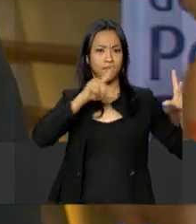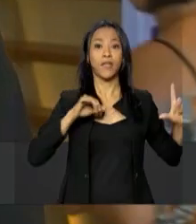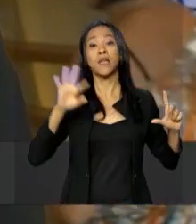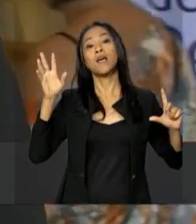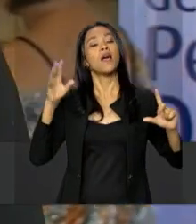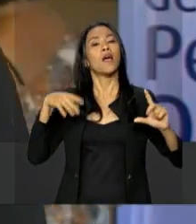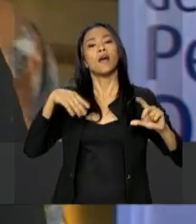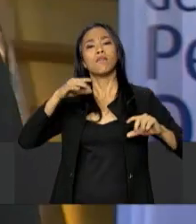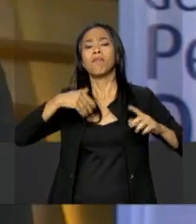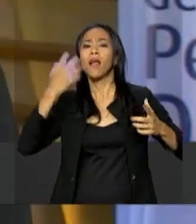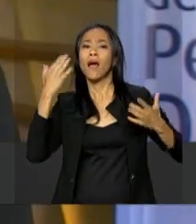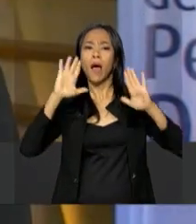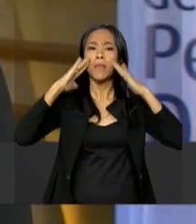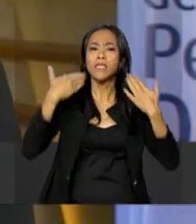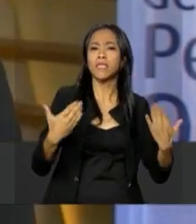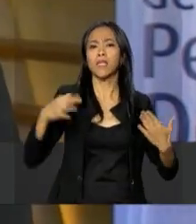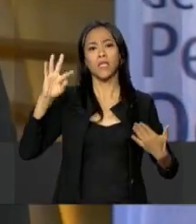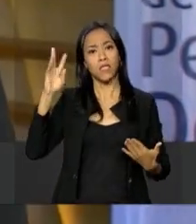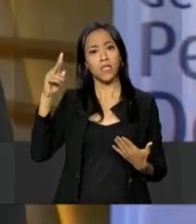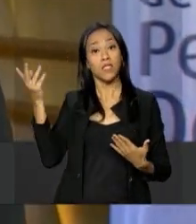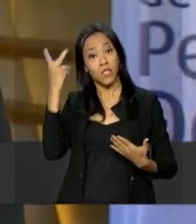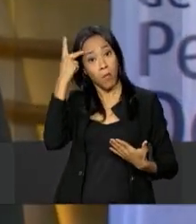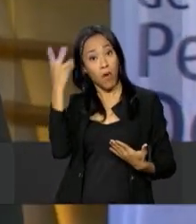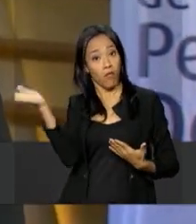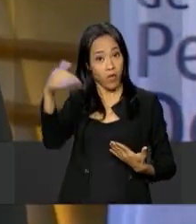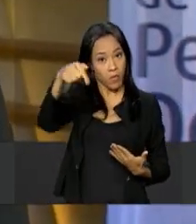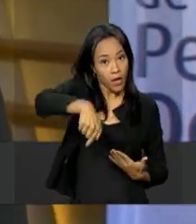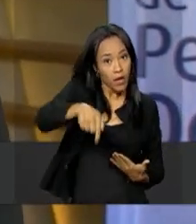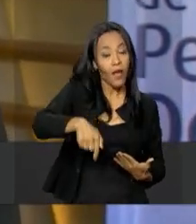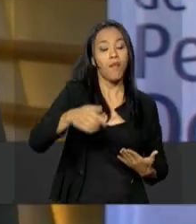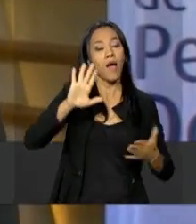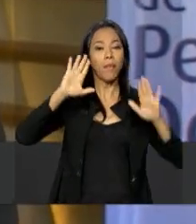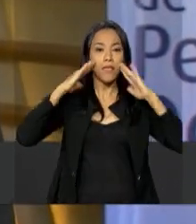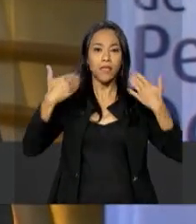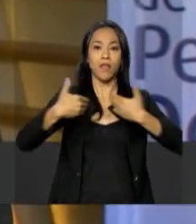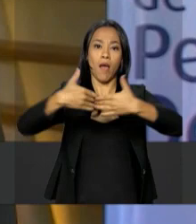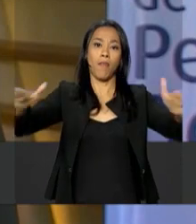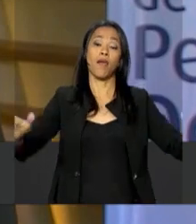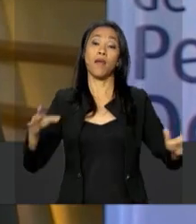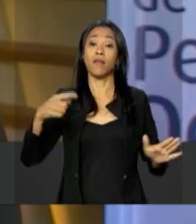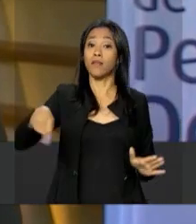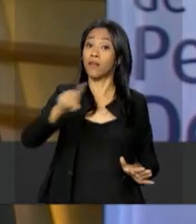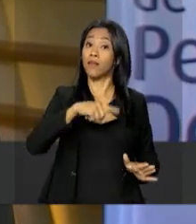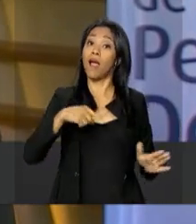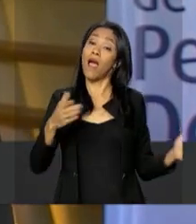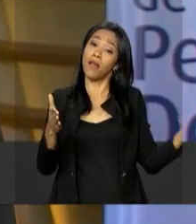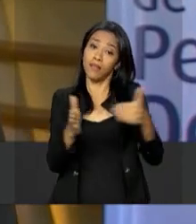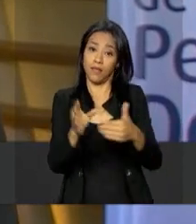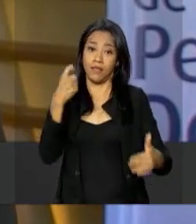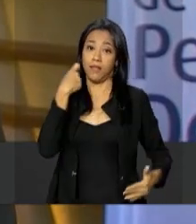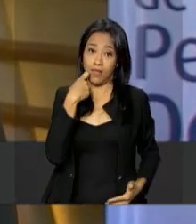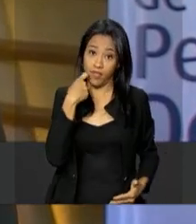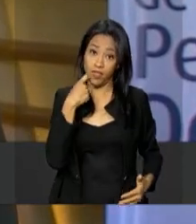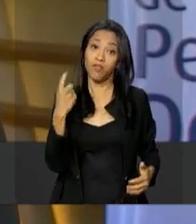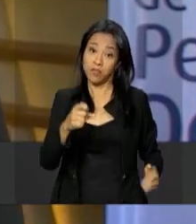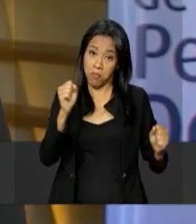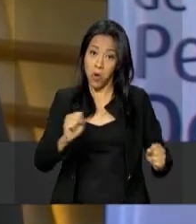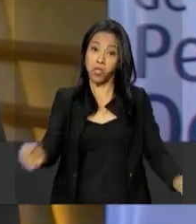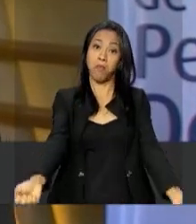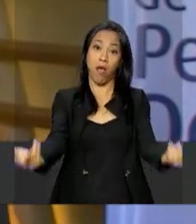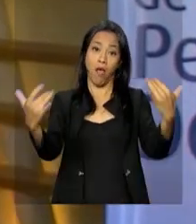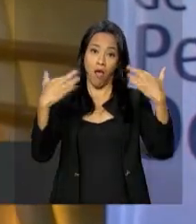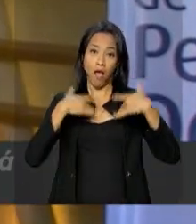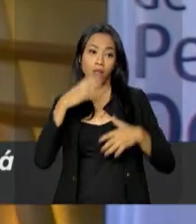Paulo. As exposições estão abertas ao público a partir de hoje até sexta-feira, dia 21.